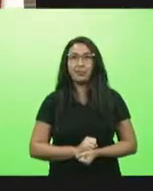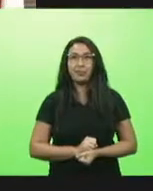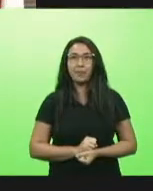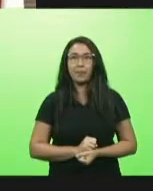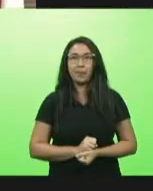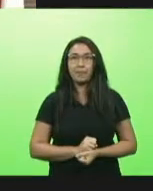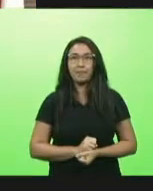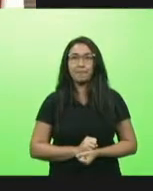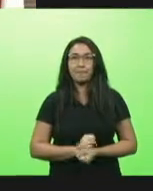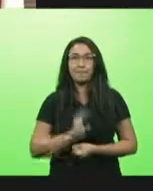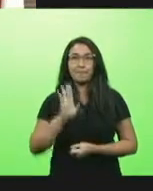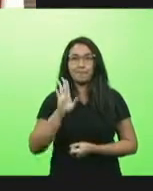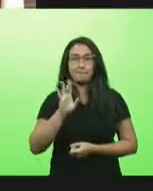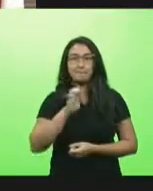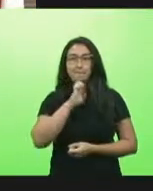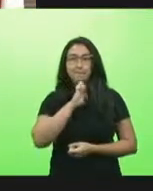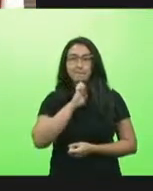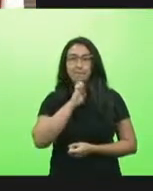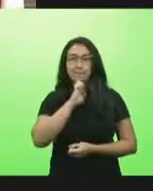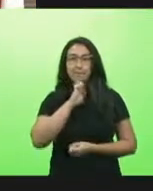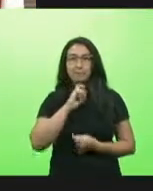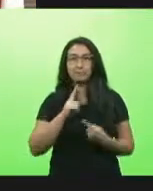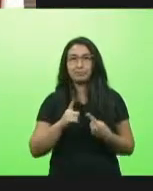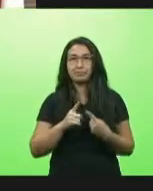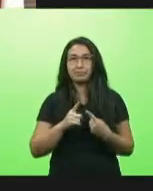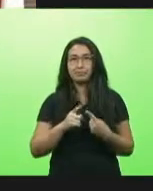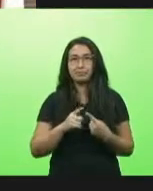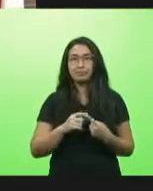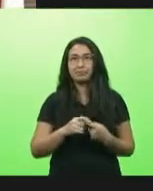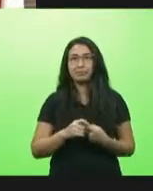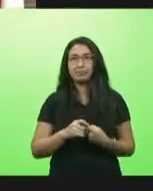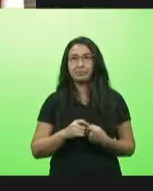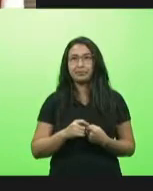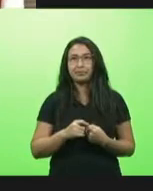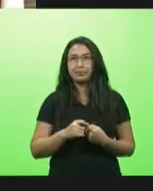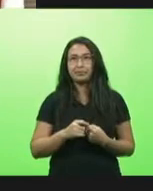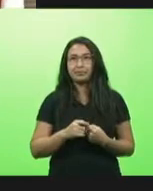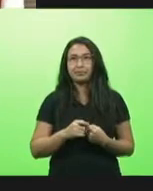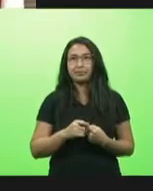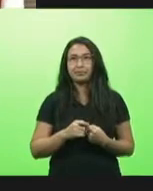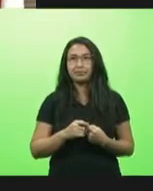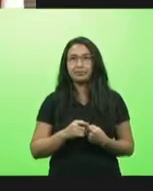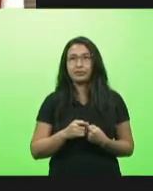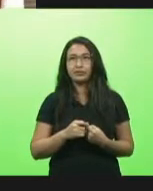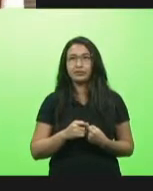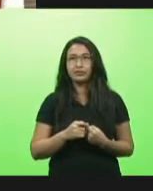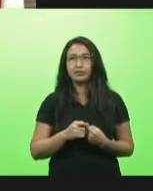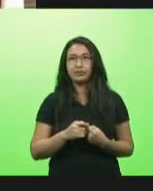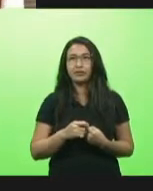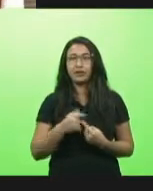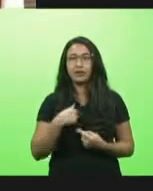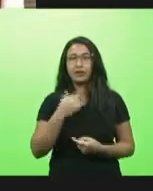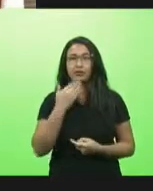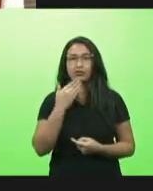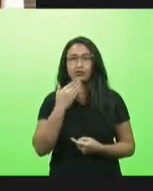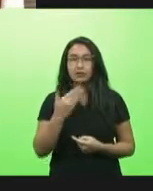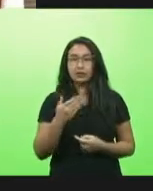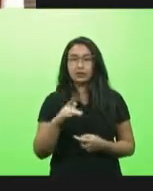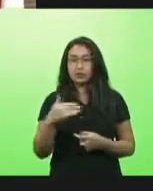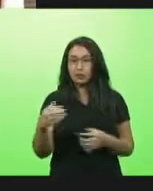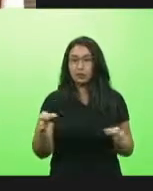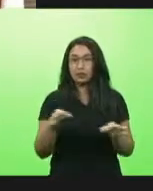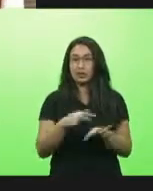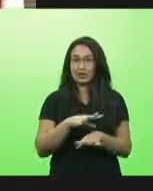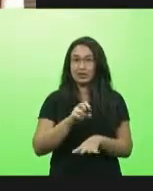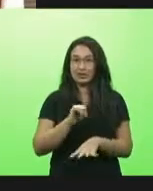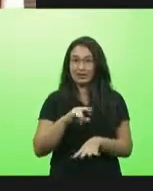deputado Felipe Estevam deputado Kennedy depois deputado Felipe aliás perdão perdão perdão que eu peço após a conclusão se tiver tempo no